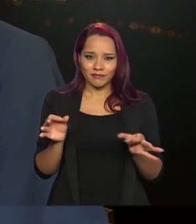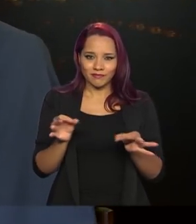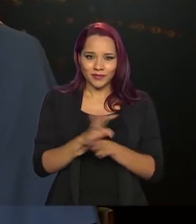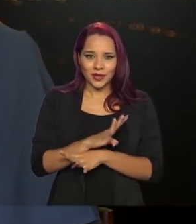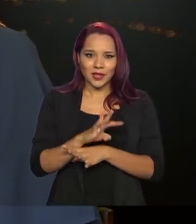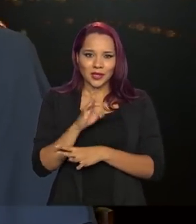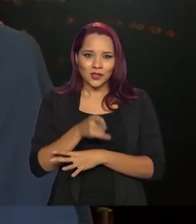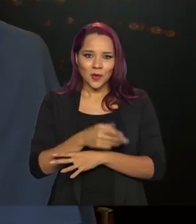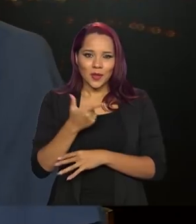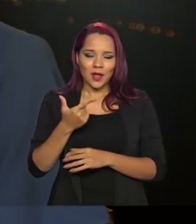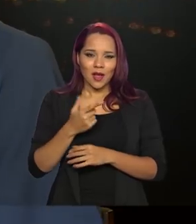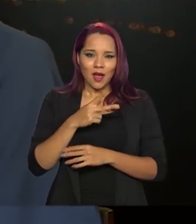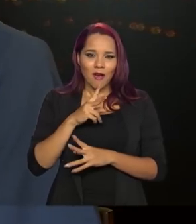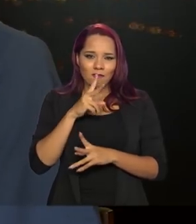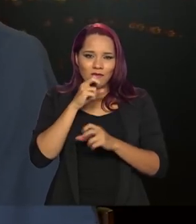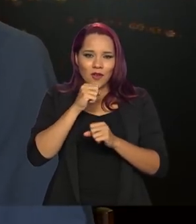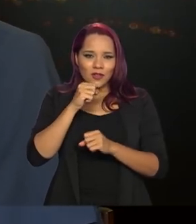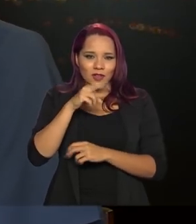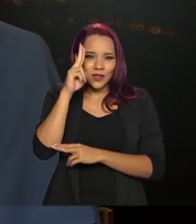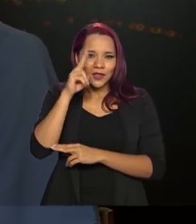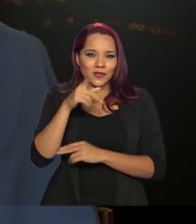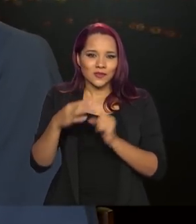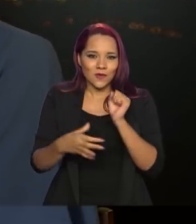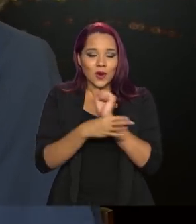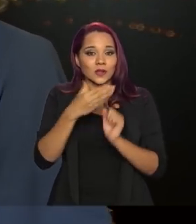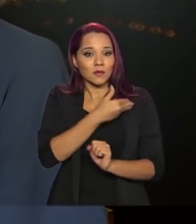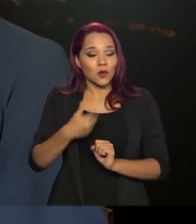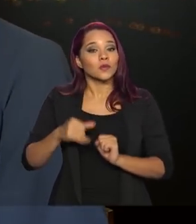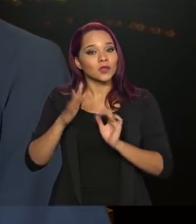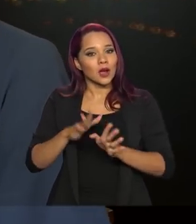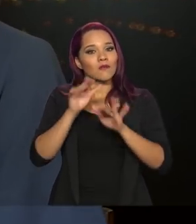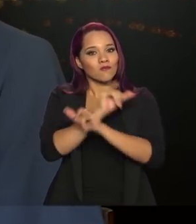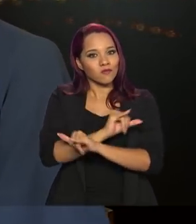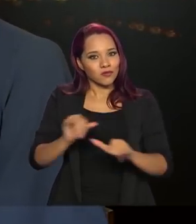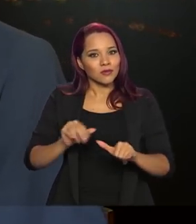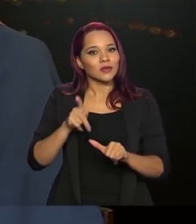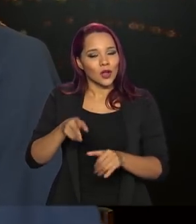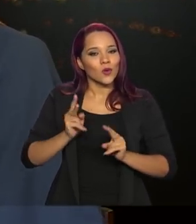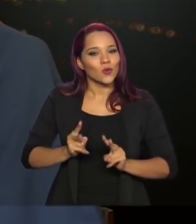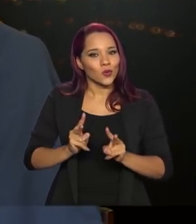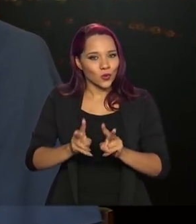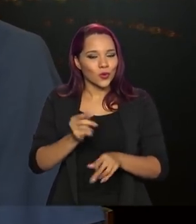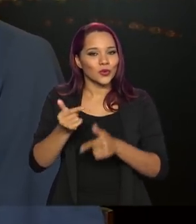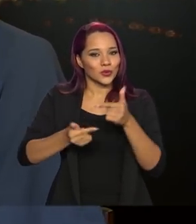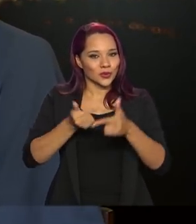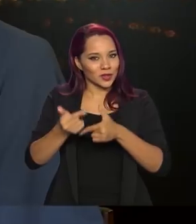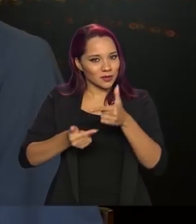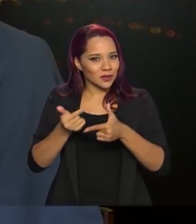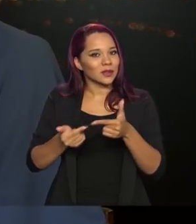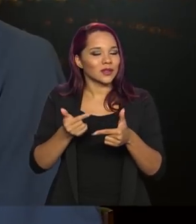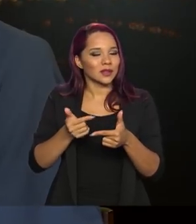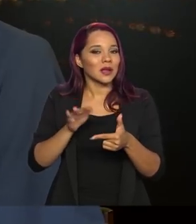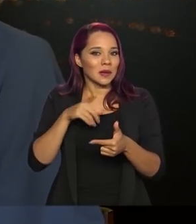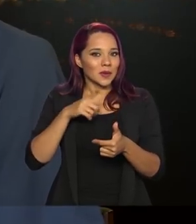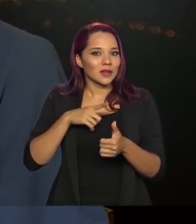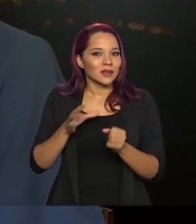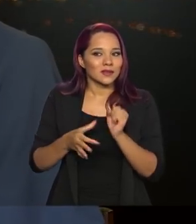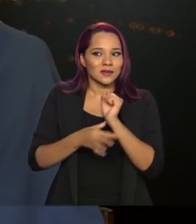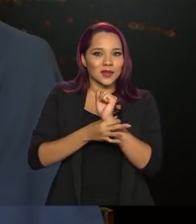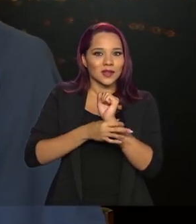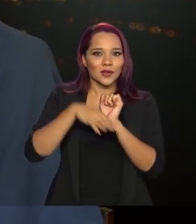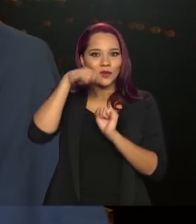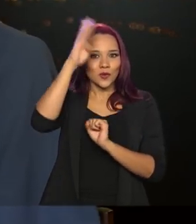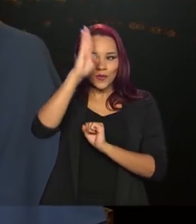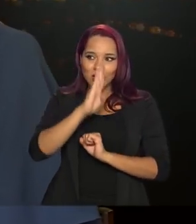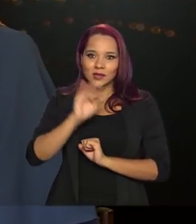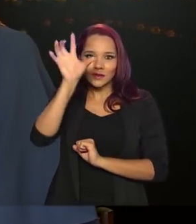a Força Nacional de Segurança Pública, o senhor já anunciou que ela vai continuar atuando para garantir essa segurança em todo o